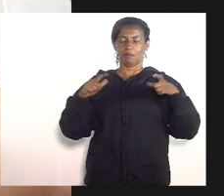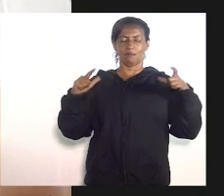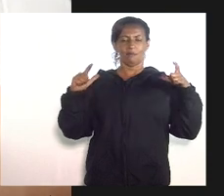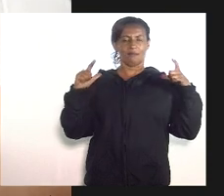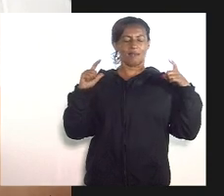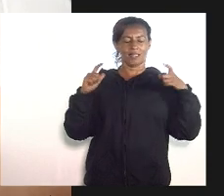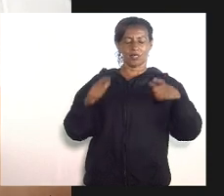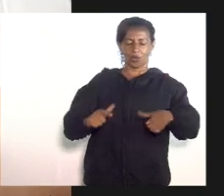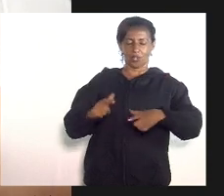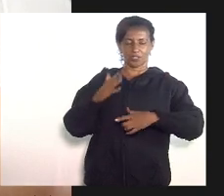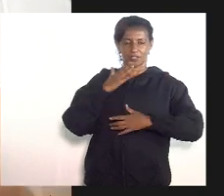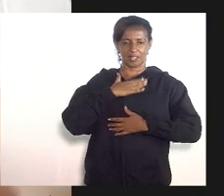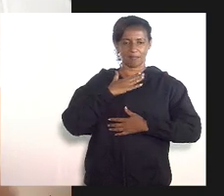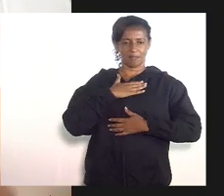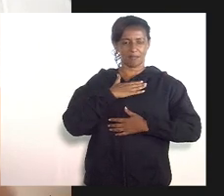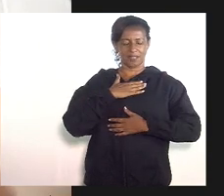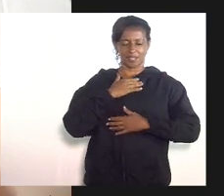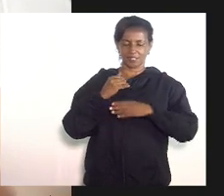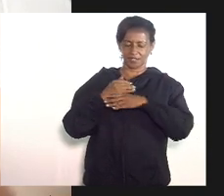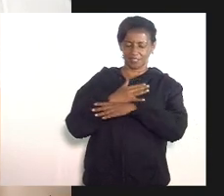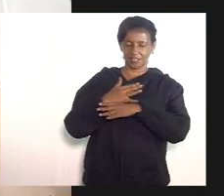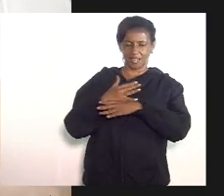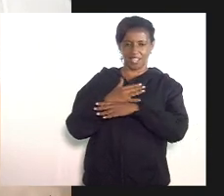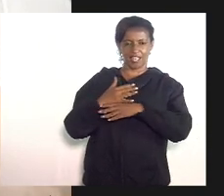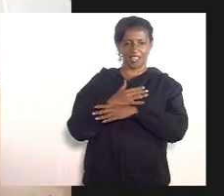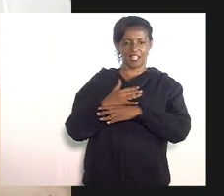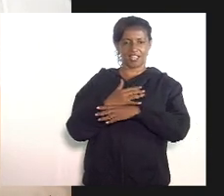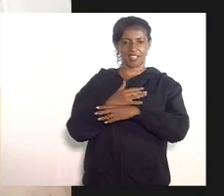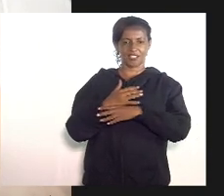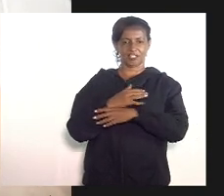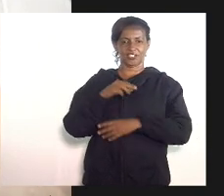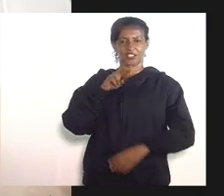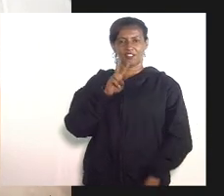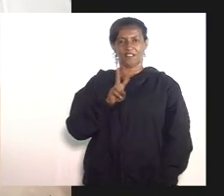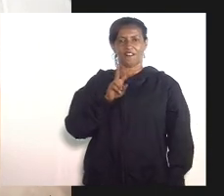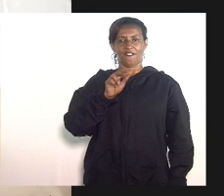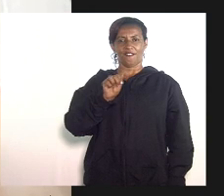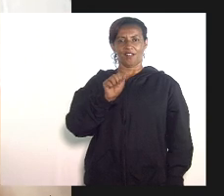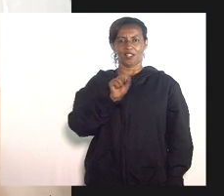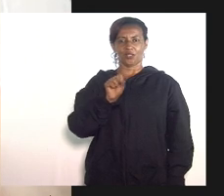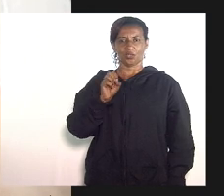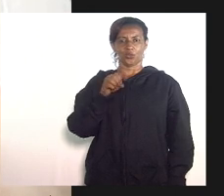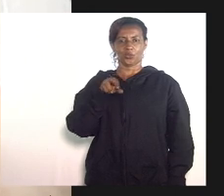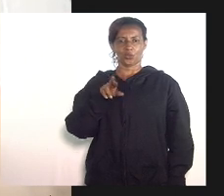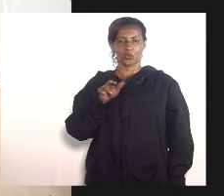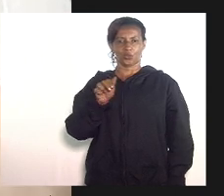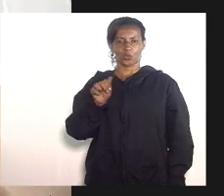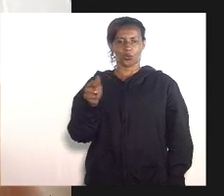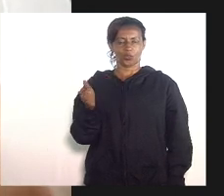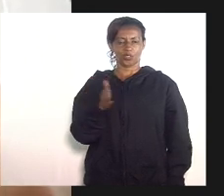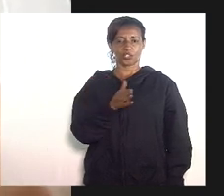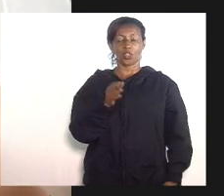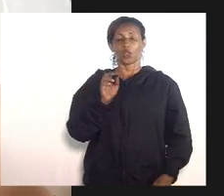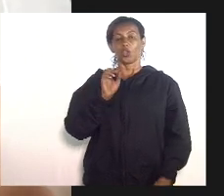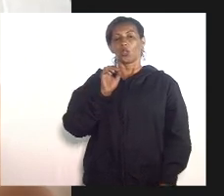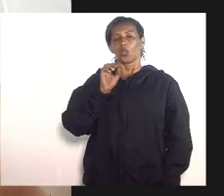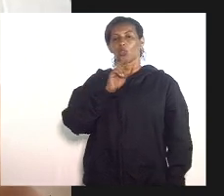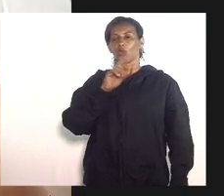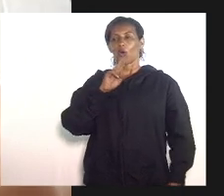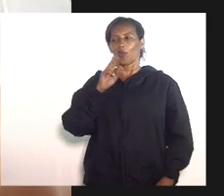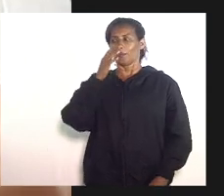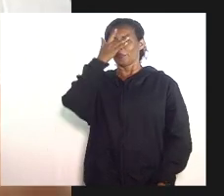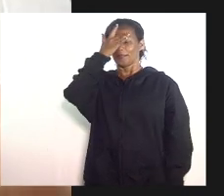da minha cidade natal Vassouras eu frase a Teixeira Leite que leva o nome hoje também